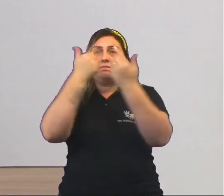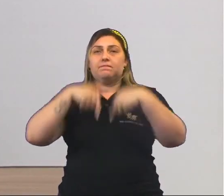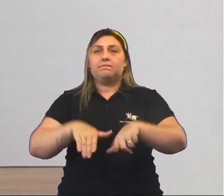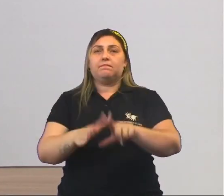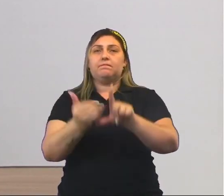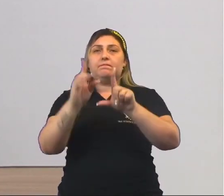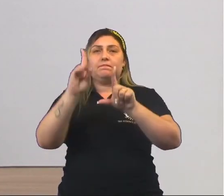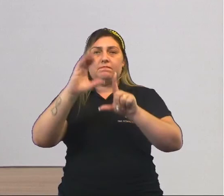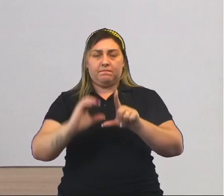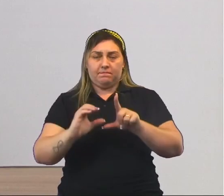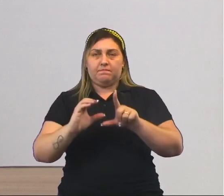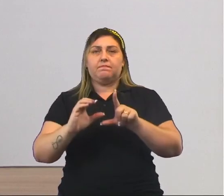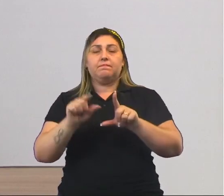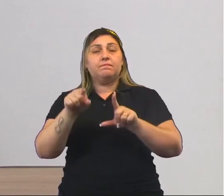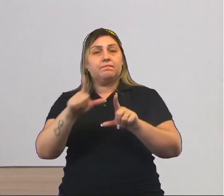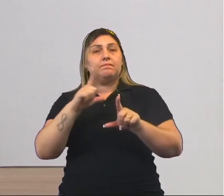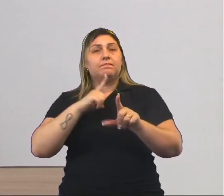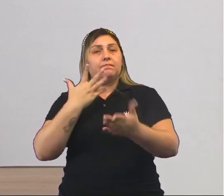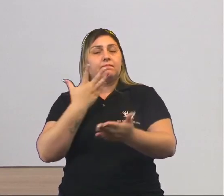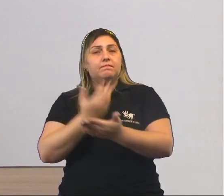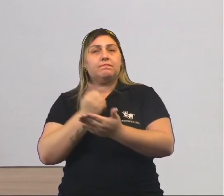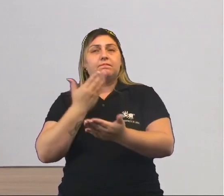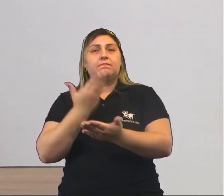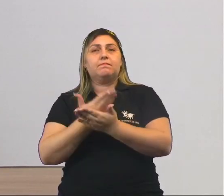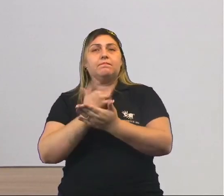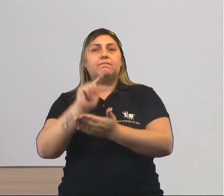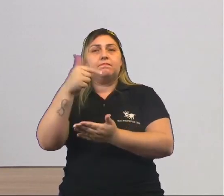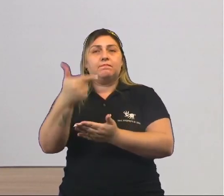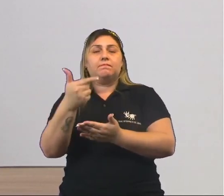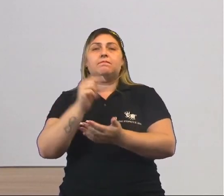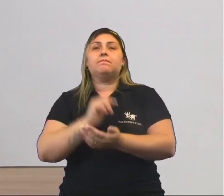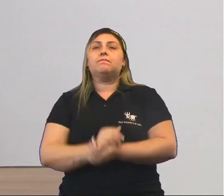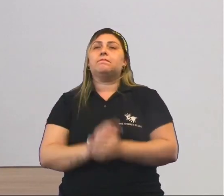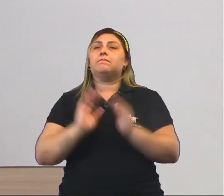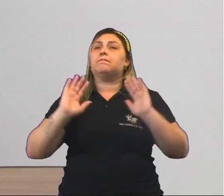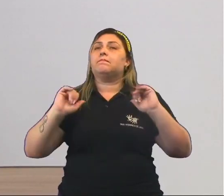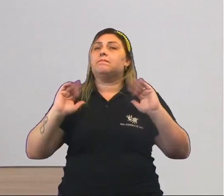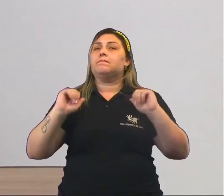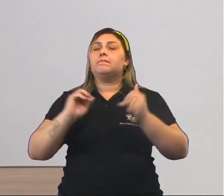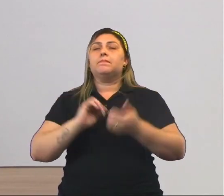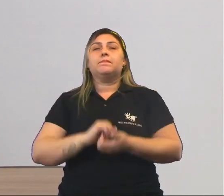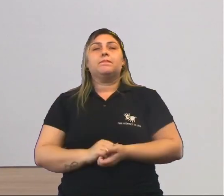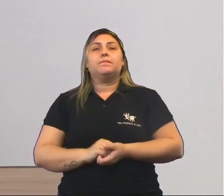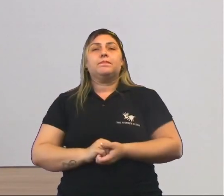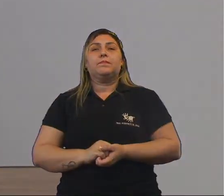esqueça de acessar a plataforma Eduque, para você ter acesso a essa aula e muitas outras. Tchau, tchau.